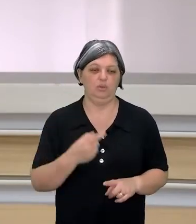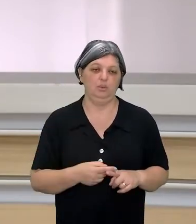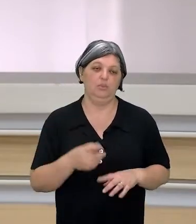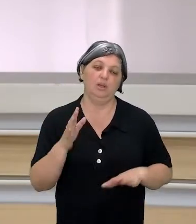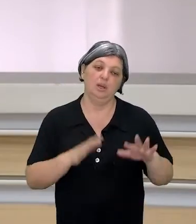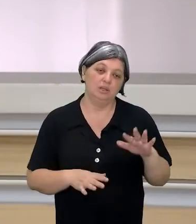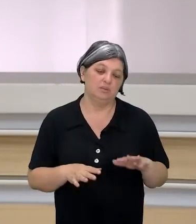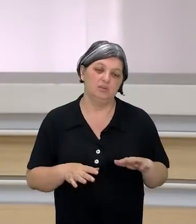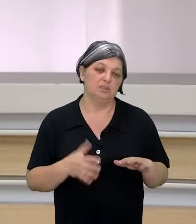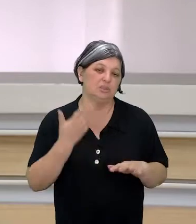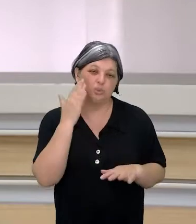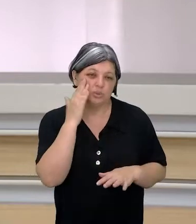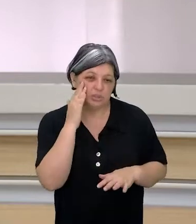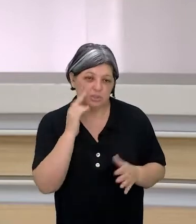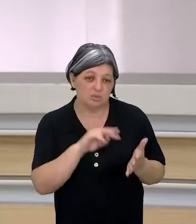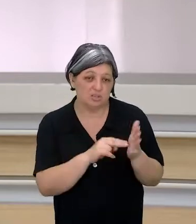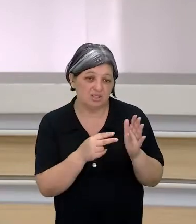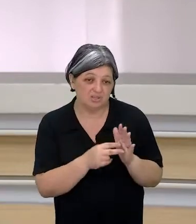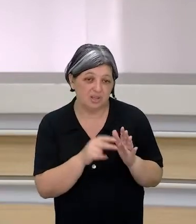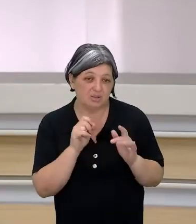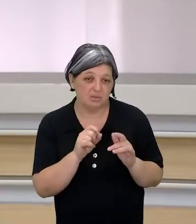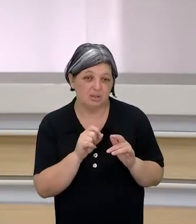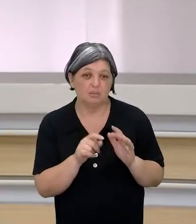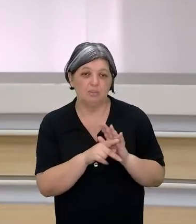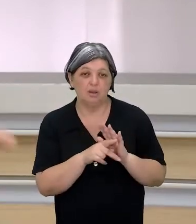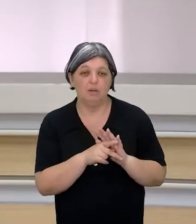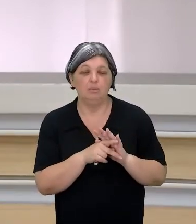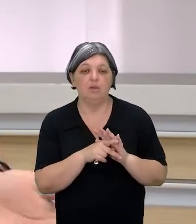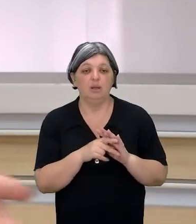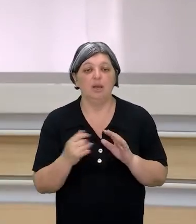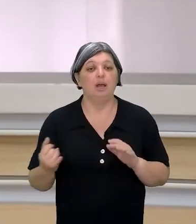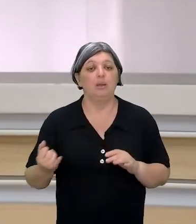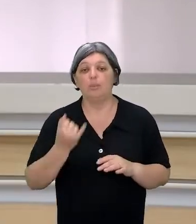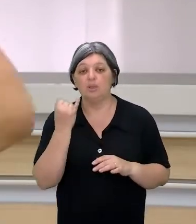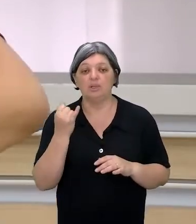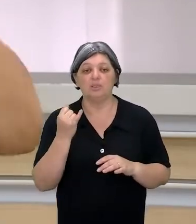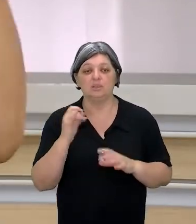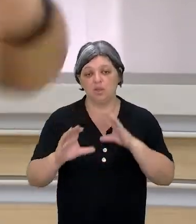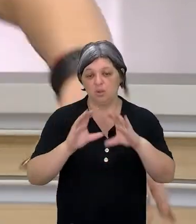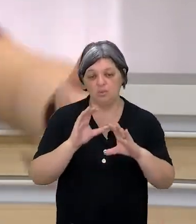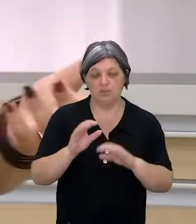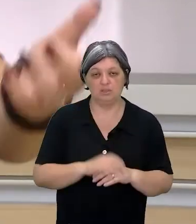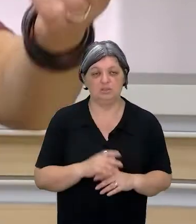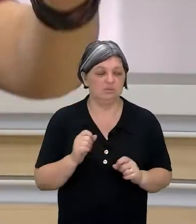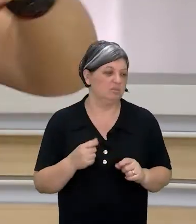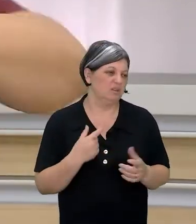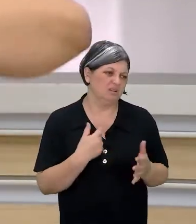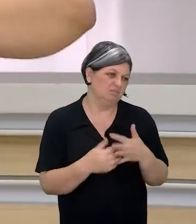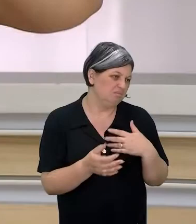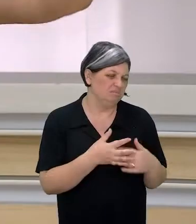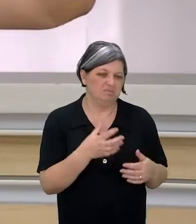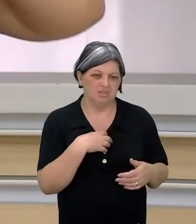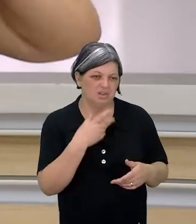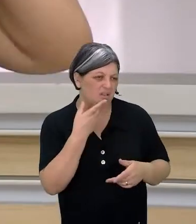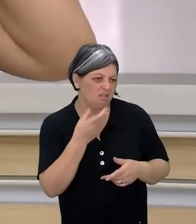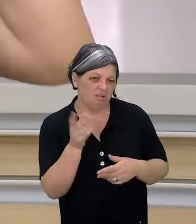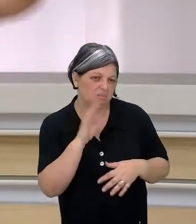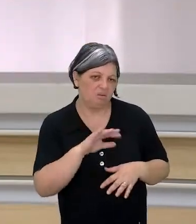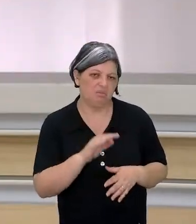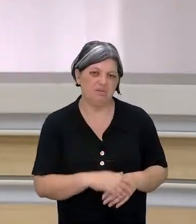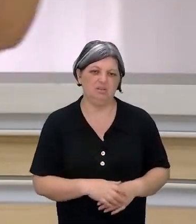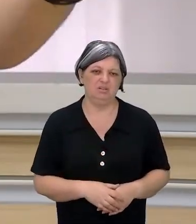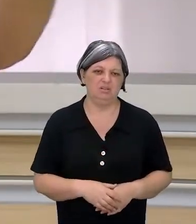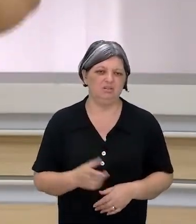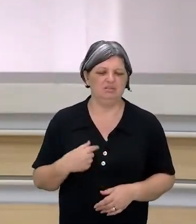gente ainda não tenha entendido o peso que se comunicar tem. A gente acha que se comunicar é tipo, ah, eu posso falar qualquer coisa. Tipo, ah, meu,